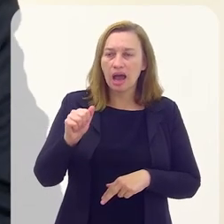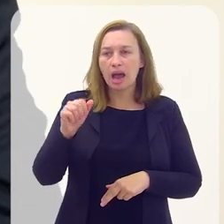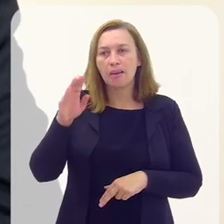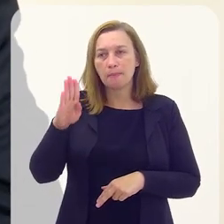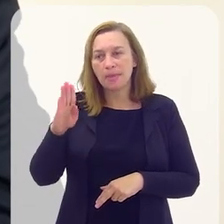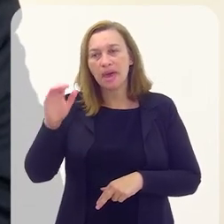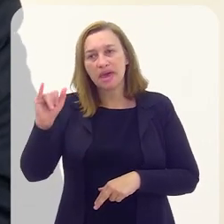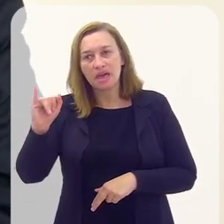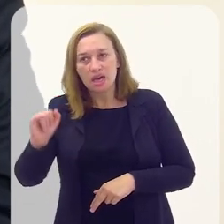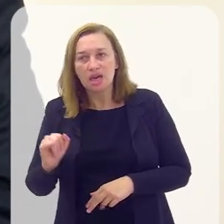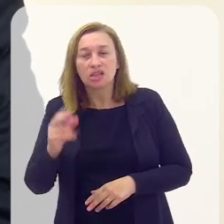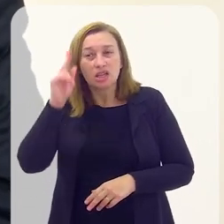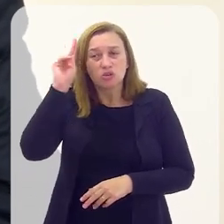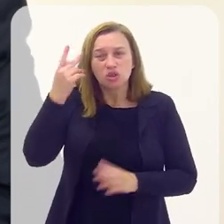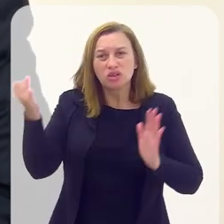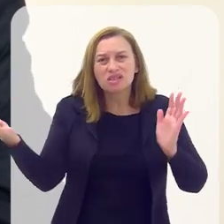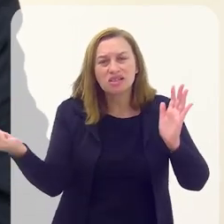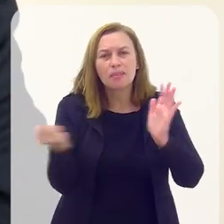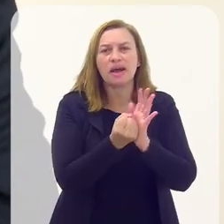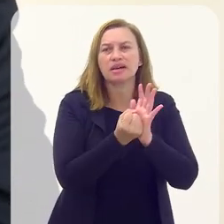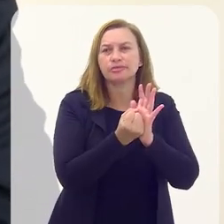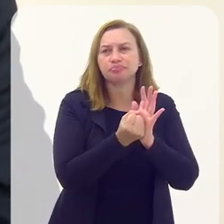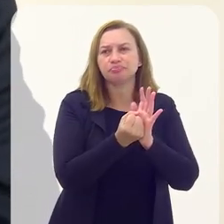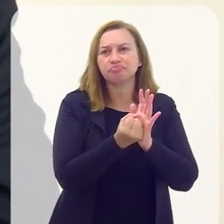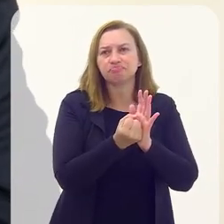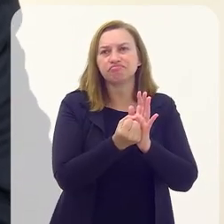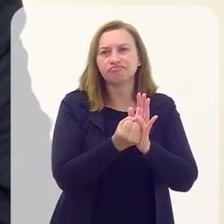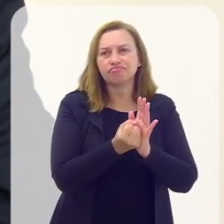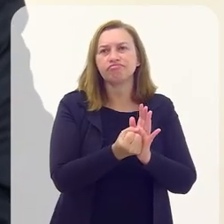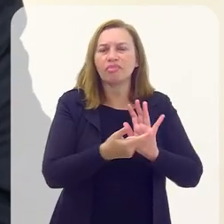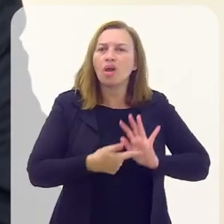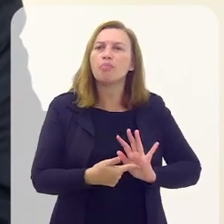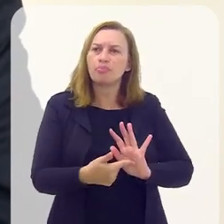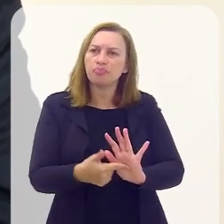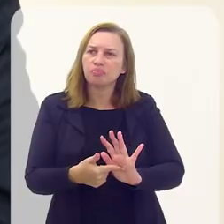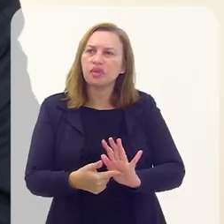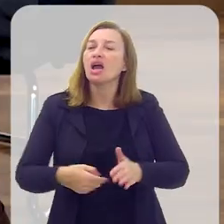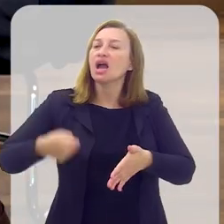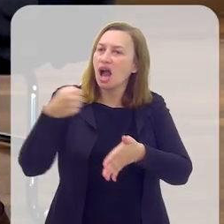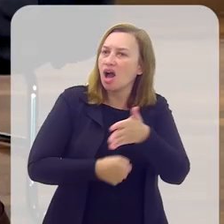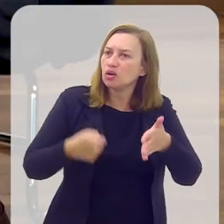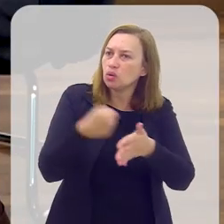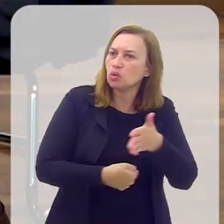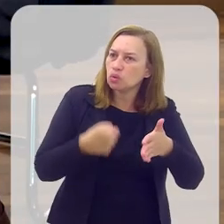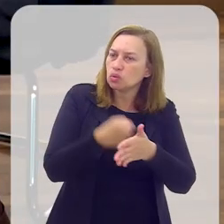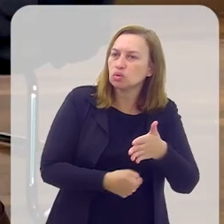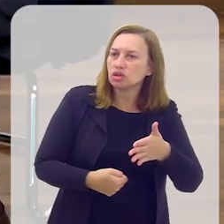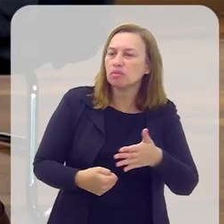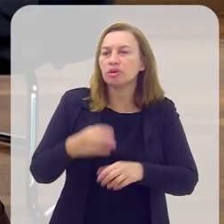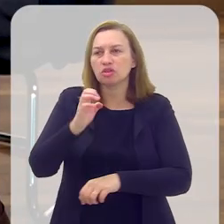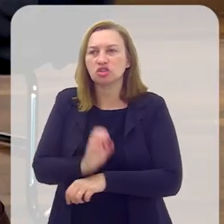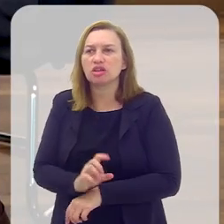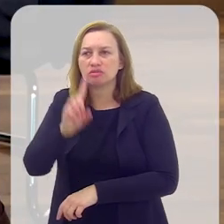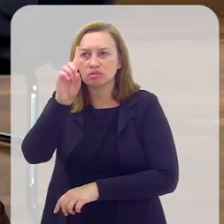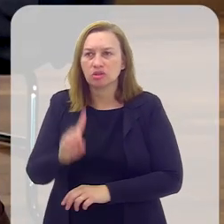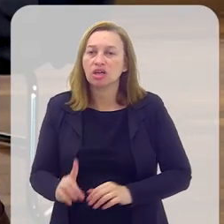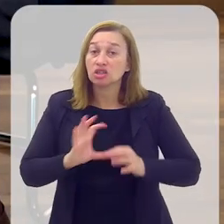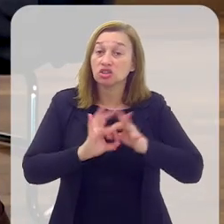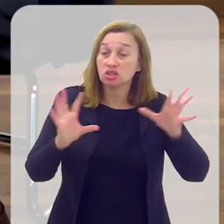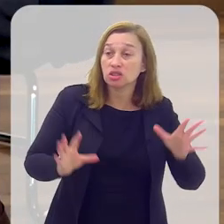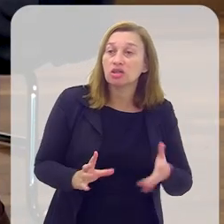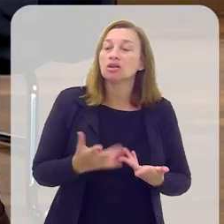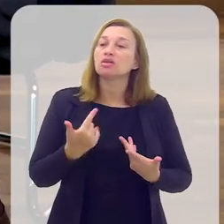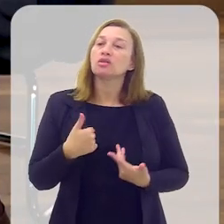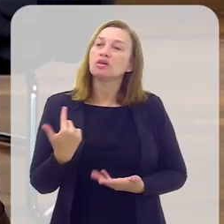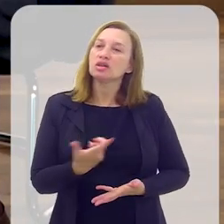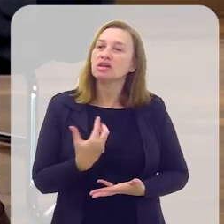história dela exatamente essa marca. E ela traz essa marca, que é a luta pelo Estado Democrático de Direito.